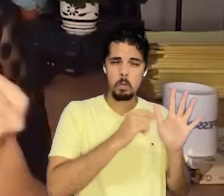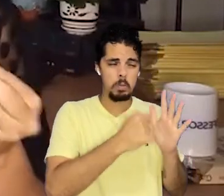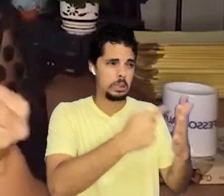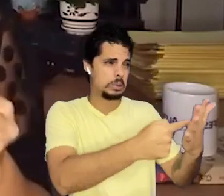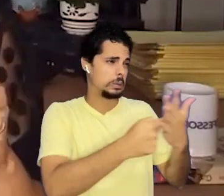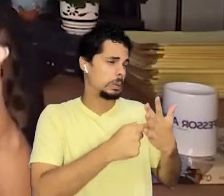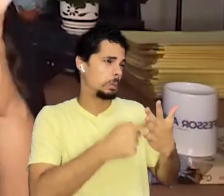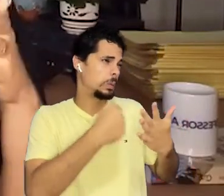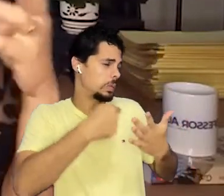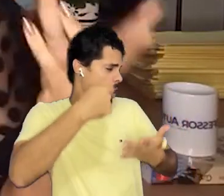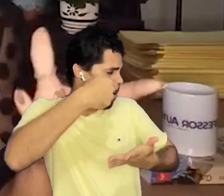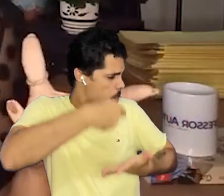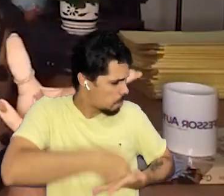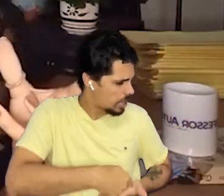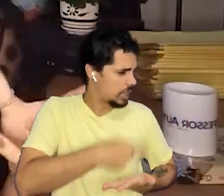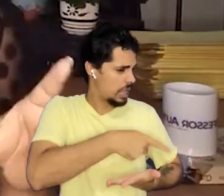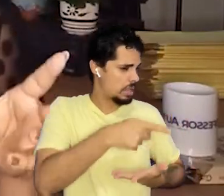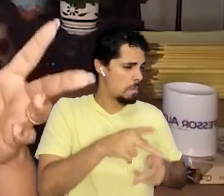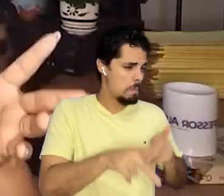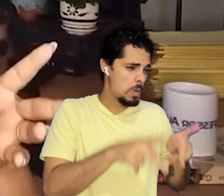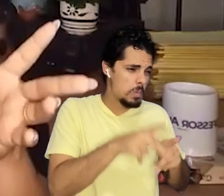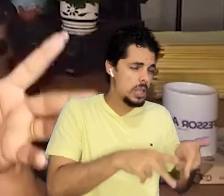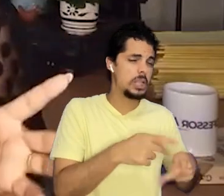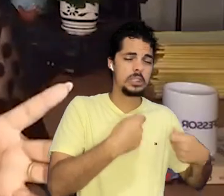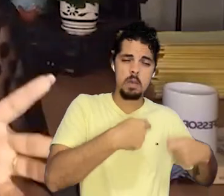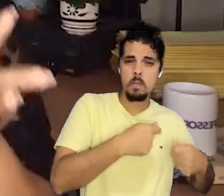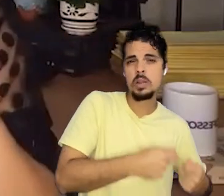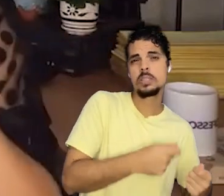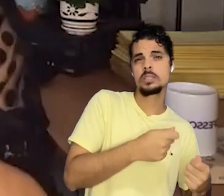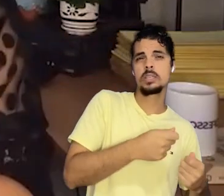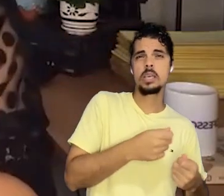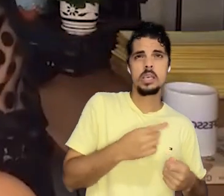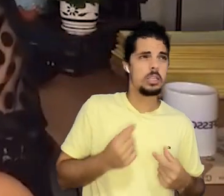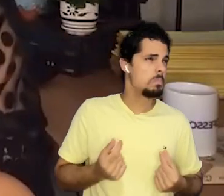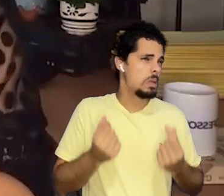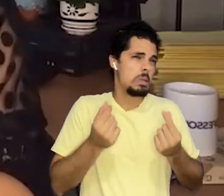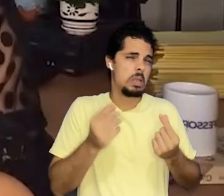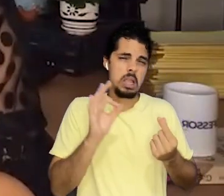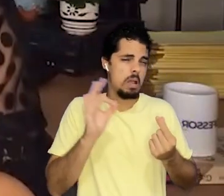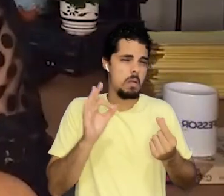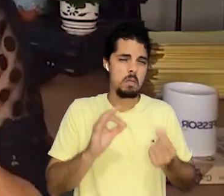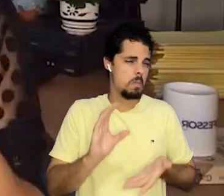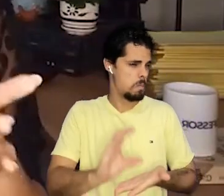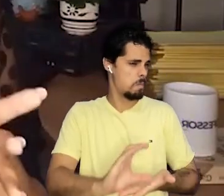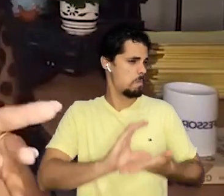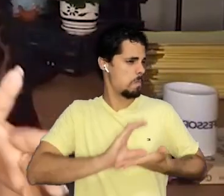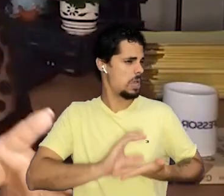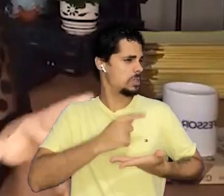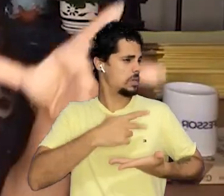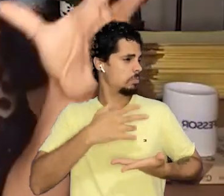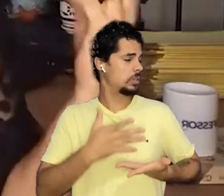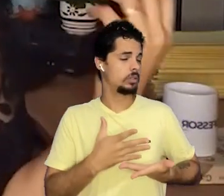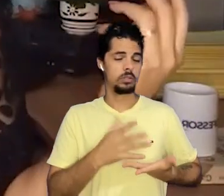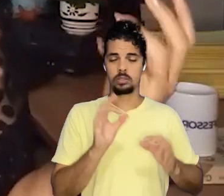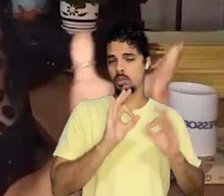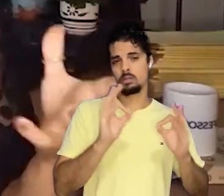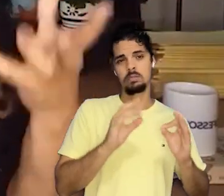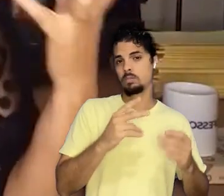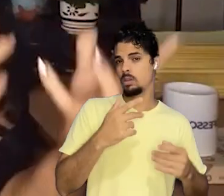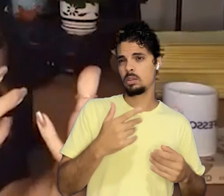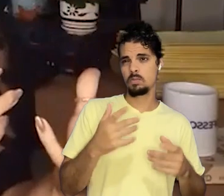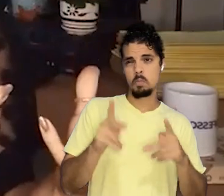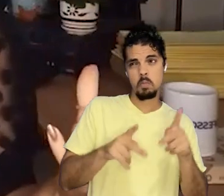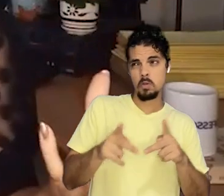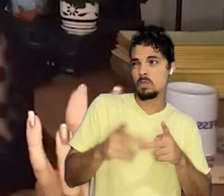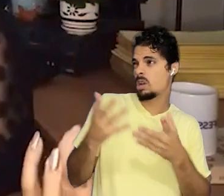que dividido em duas partes. províncias, né? As províncias do norte eram mais ligadas a Portugal e as províncias, o